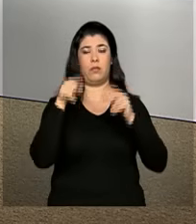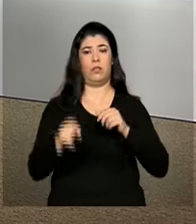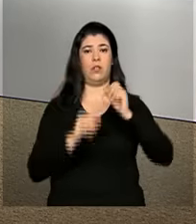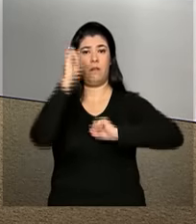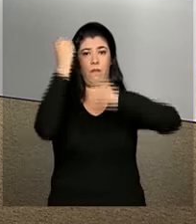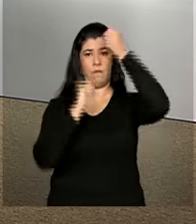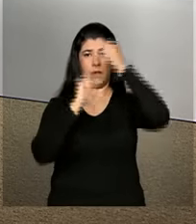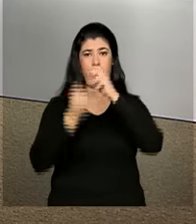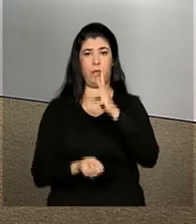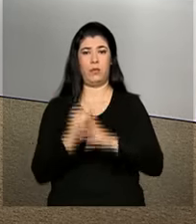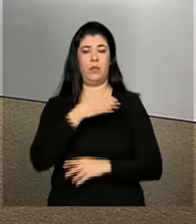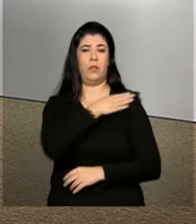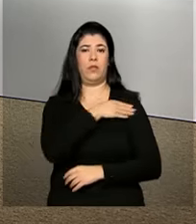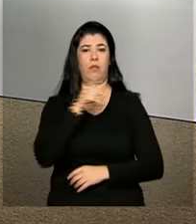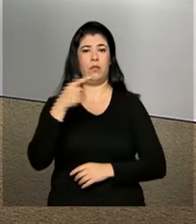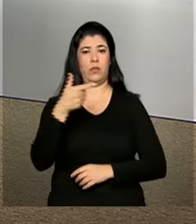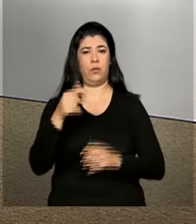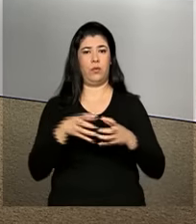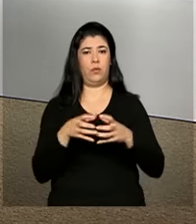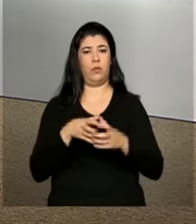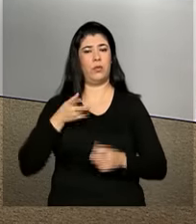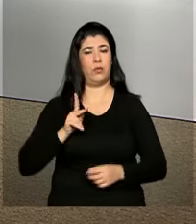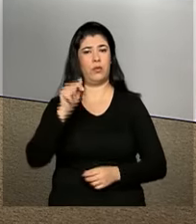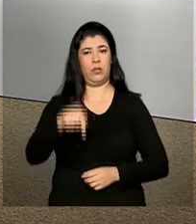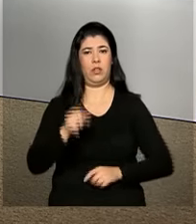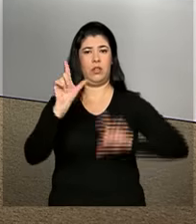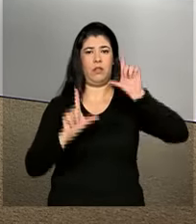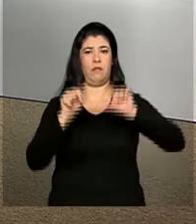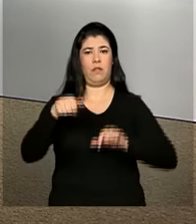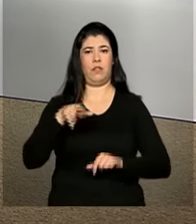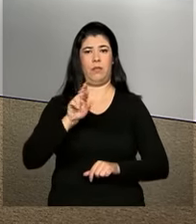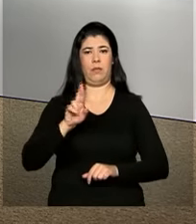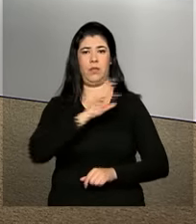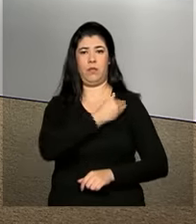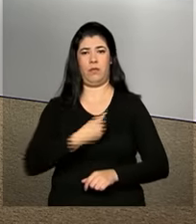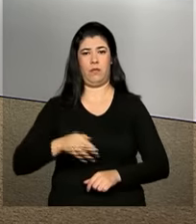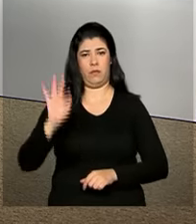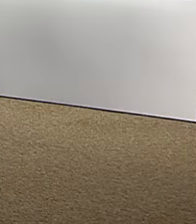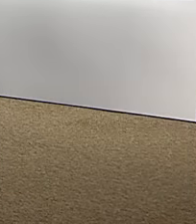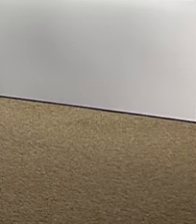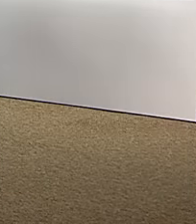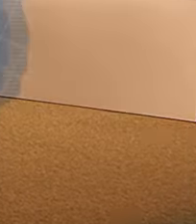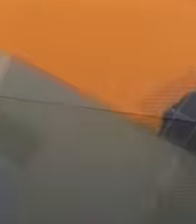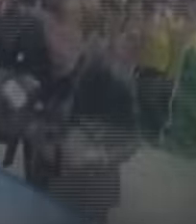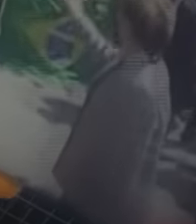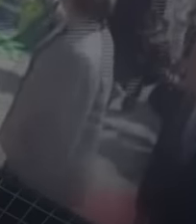fábrica de etanol de segunda geração. Continue com a gente, NBR e a TV do Governo Federal.